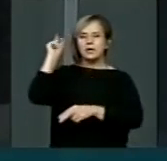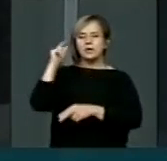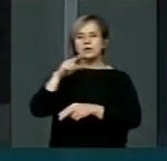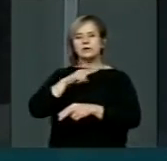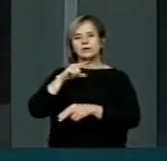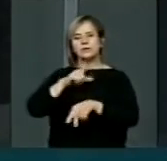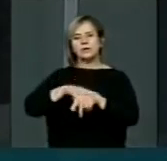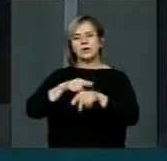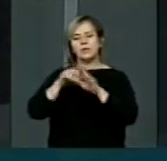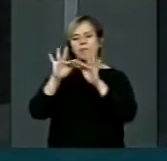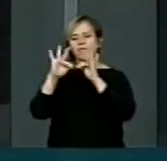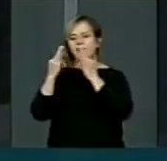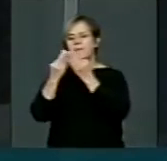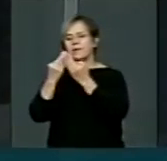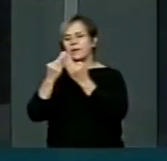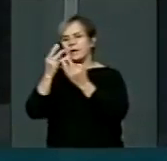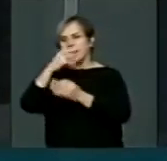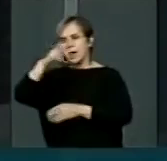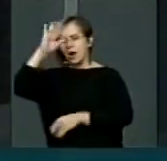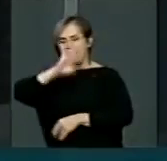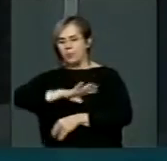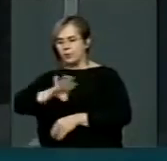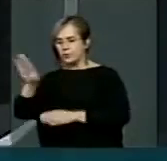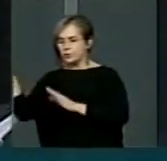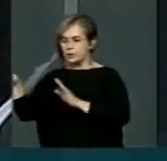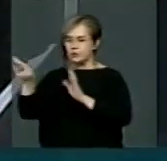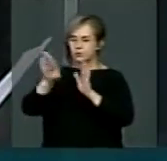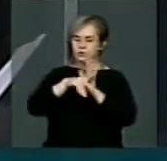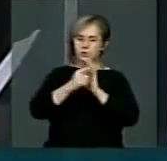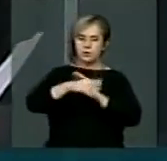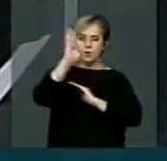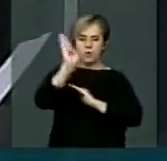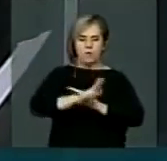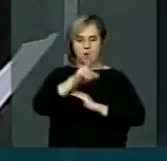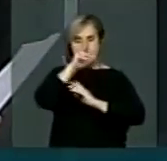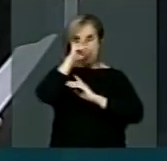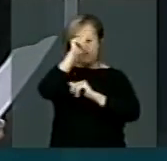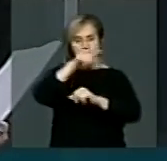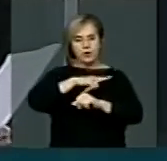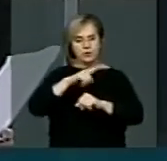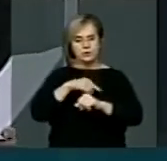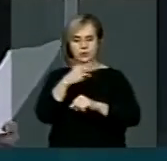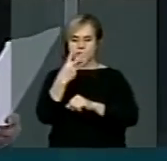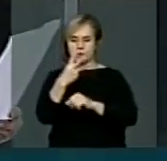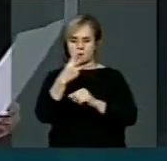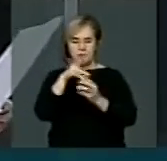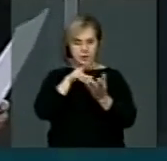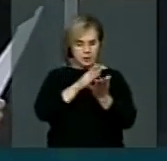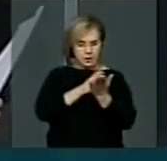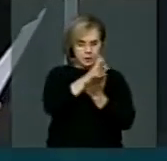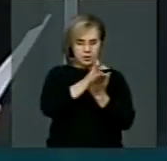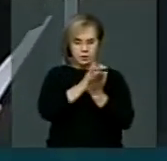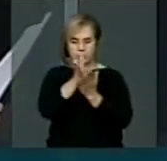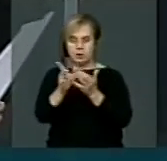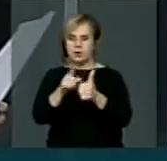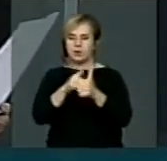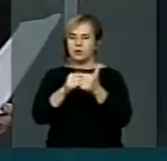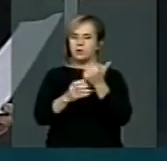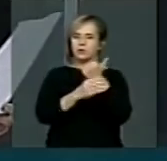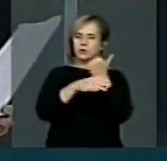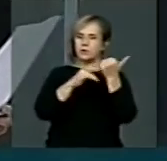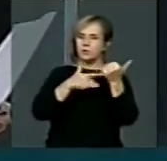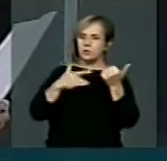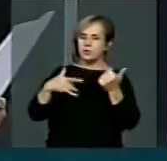portuguesa. O mercado de seguros no Brasil é fortemente concentrado em três sub-ramos. Seguro, saúde,